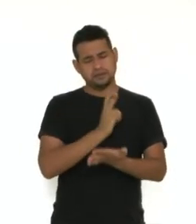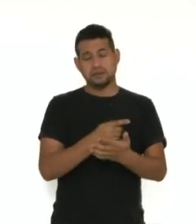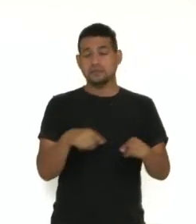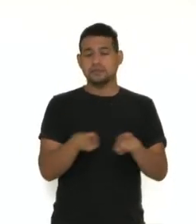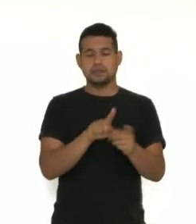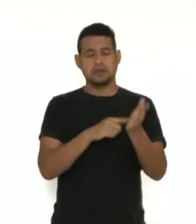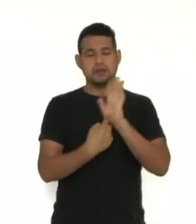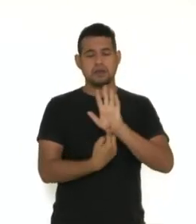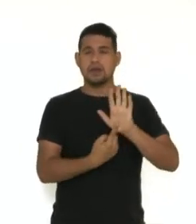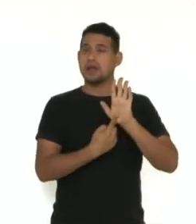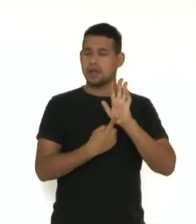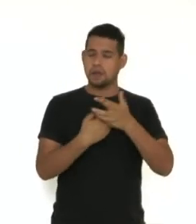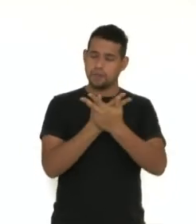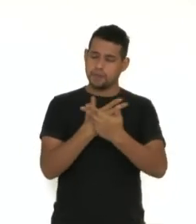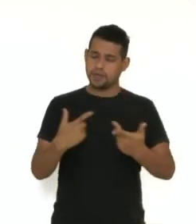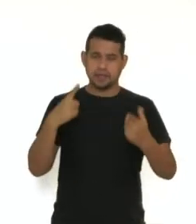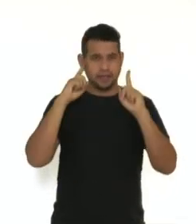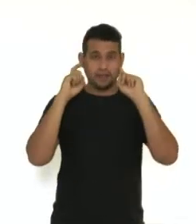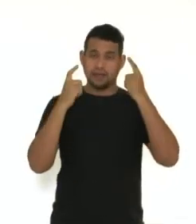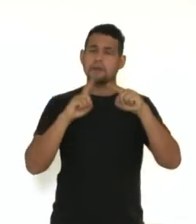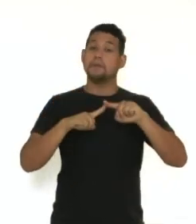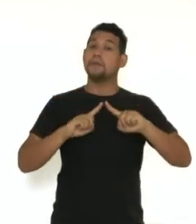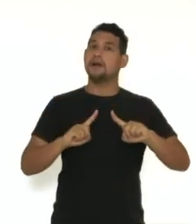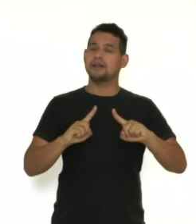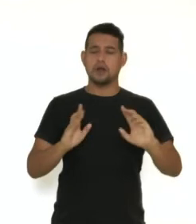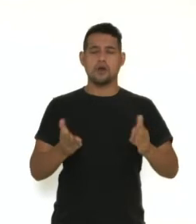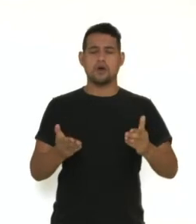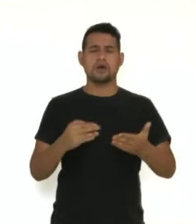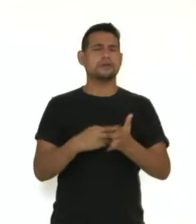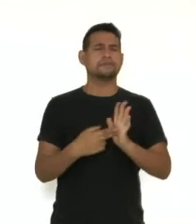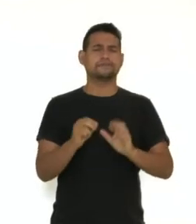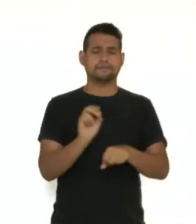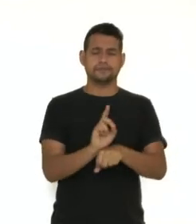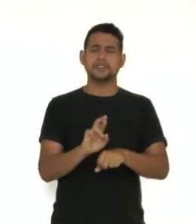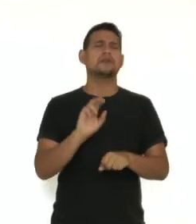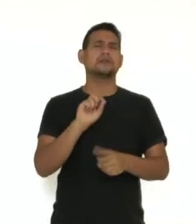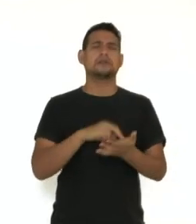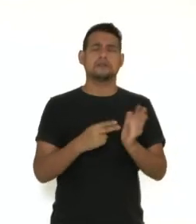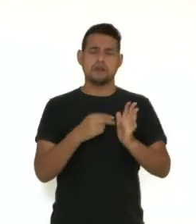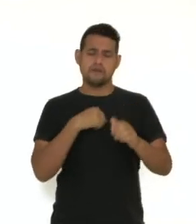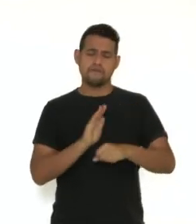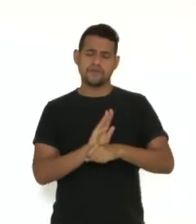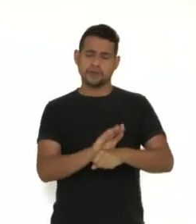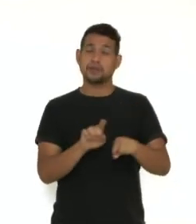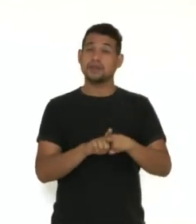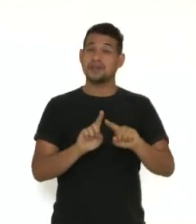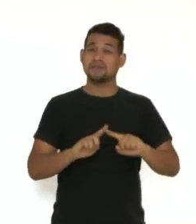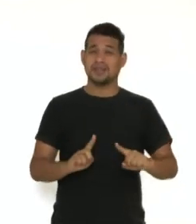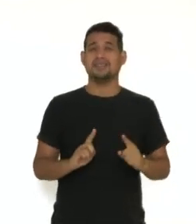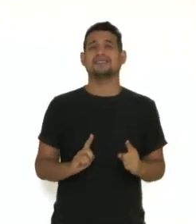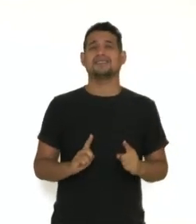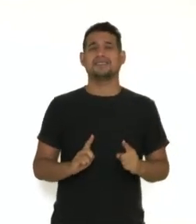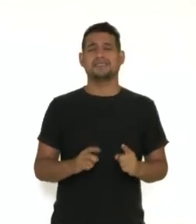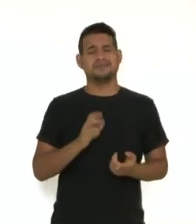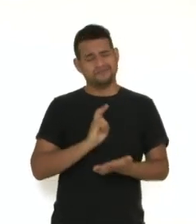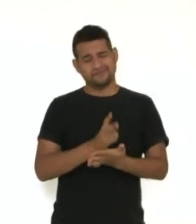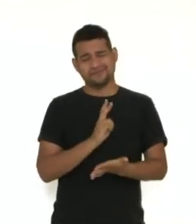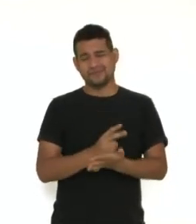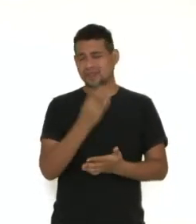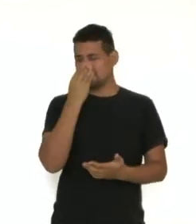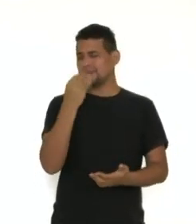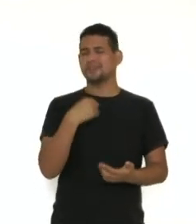exibir minhas maleitas. Só nesse momento, doutor, eu sou atendido. Mal atendido, quase sempre.